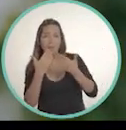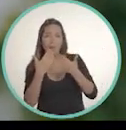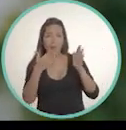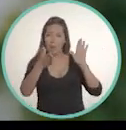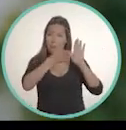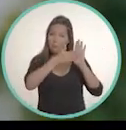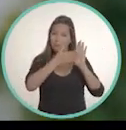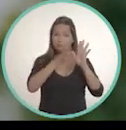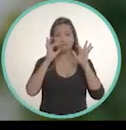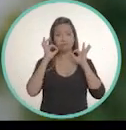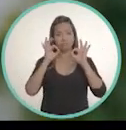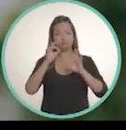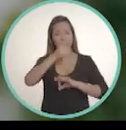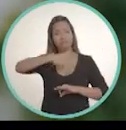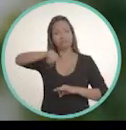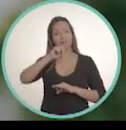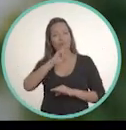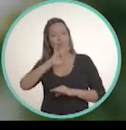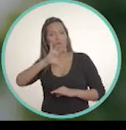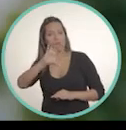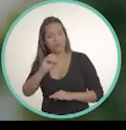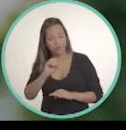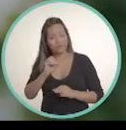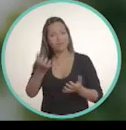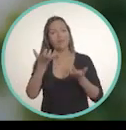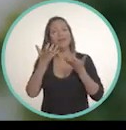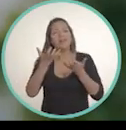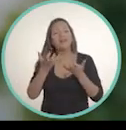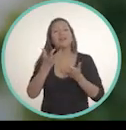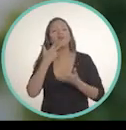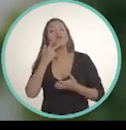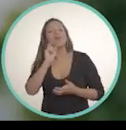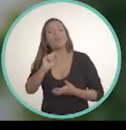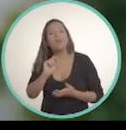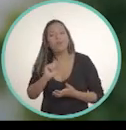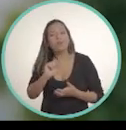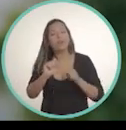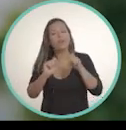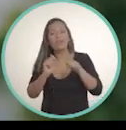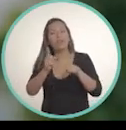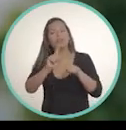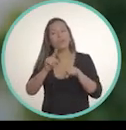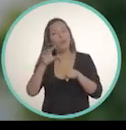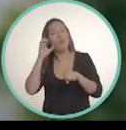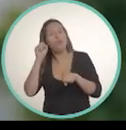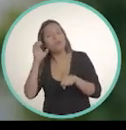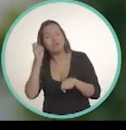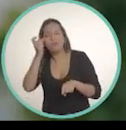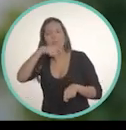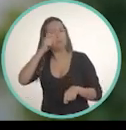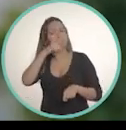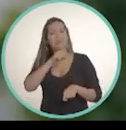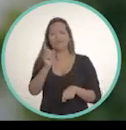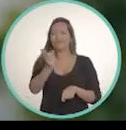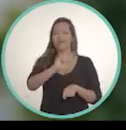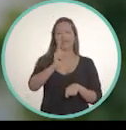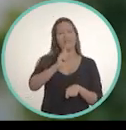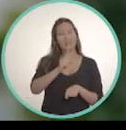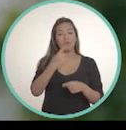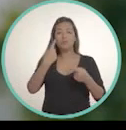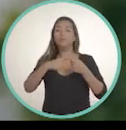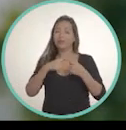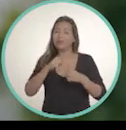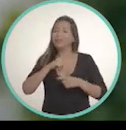temos e com as propostas concretas sobre a nossa cidade. Nesse sentido, queria te fazer um grande apelo. Não dê ouvidos à quantidade